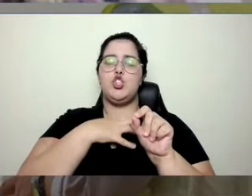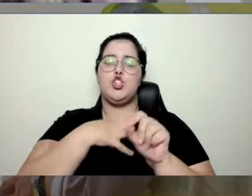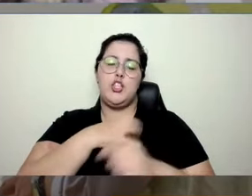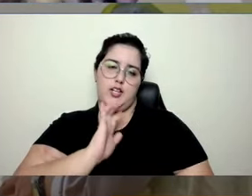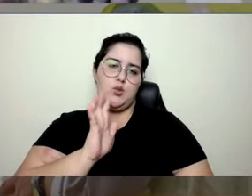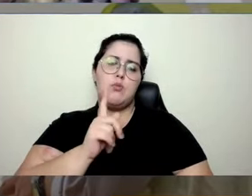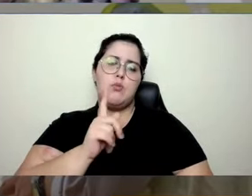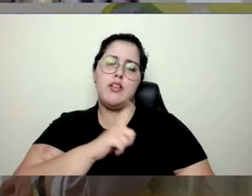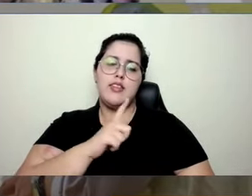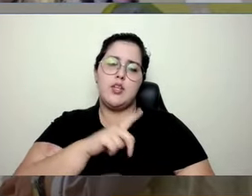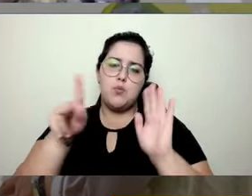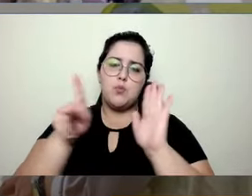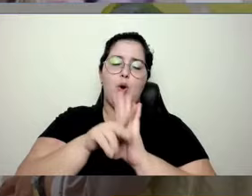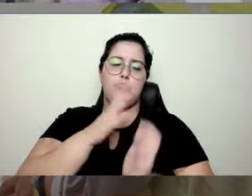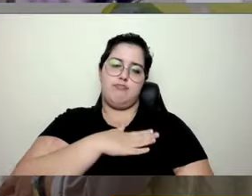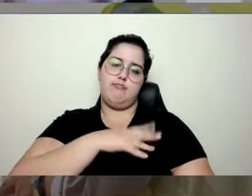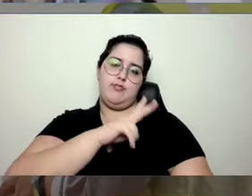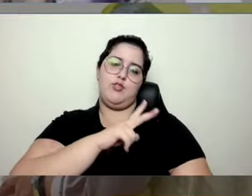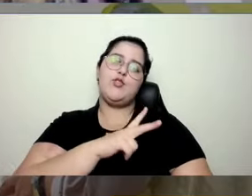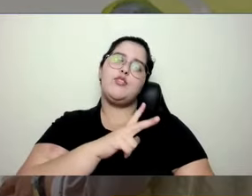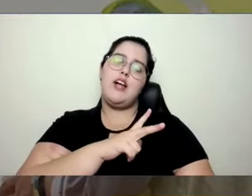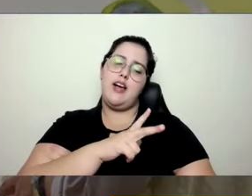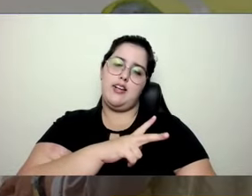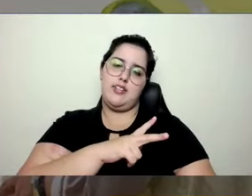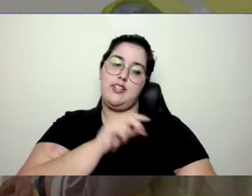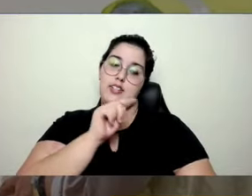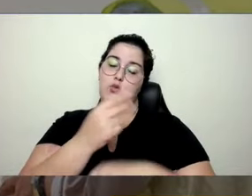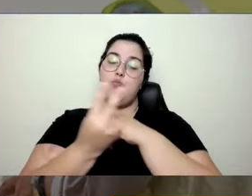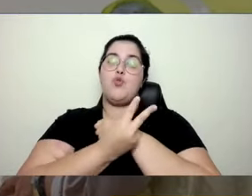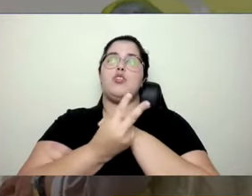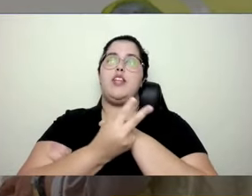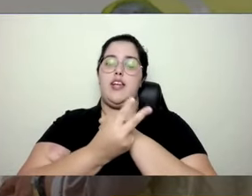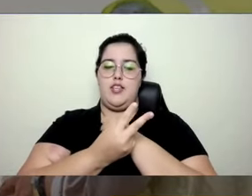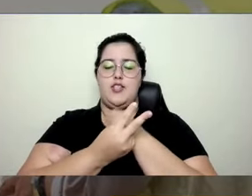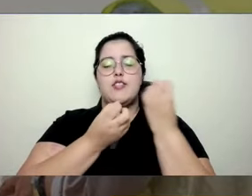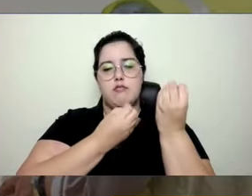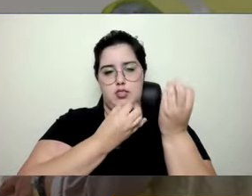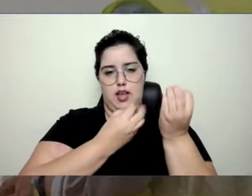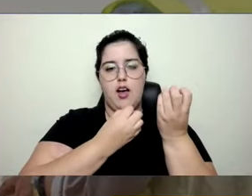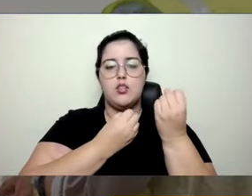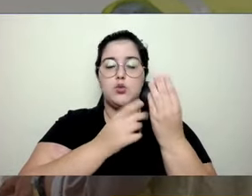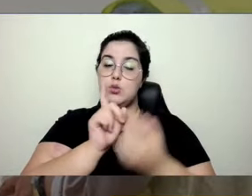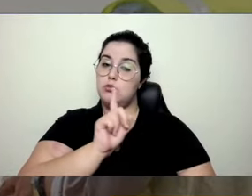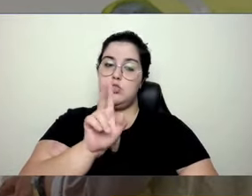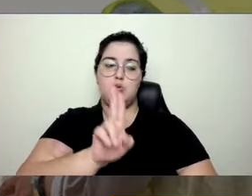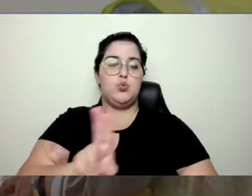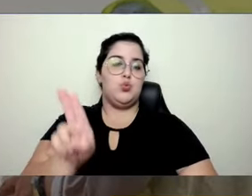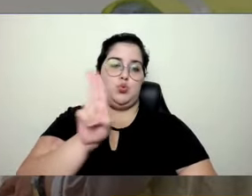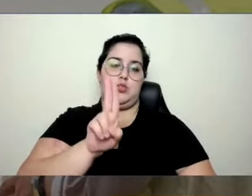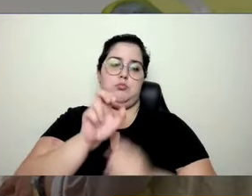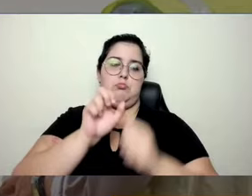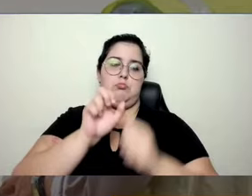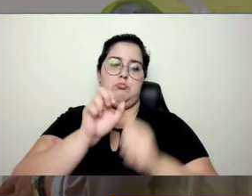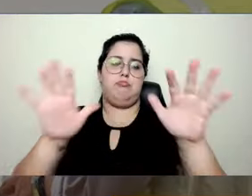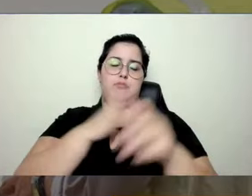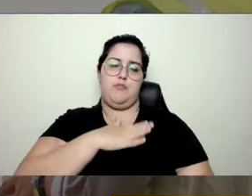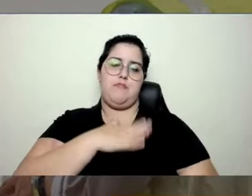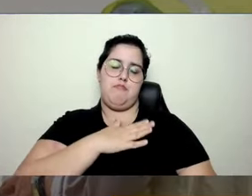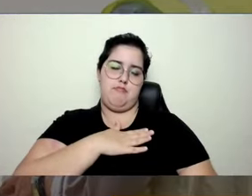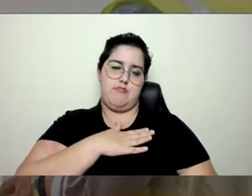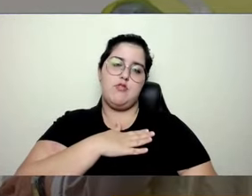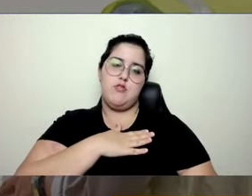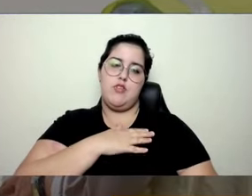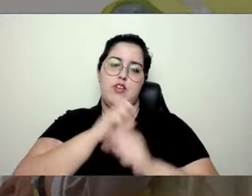isso são dados sensíveis, então, ela protege para que esses dados não sejam utilizados fora de contexto. E